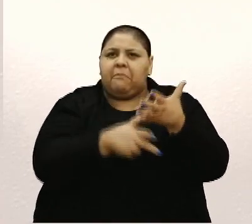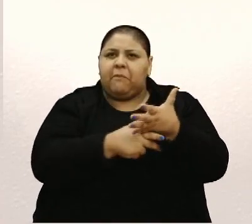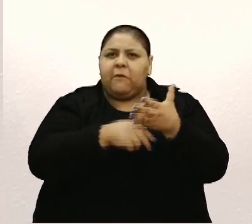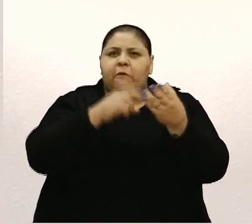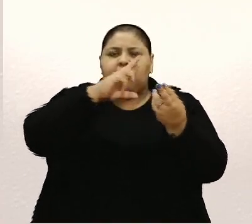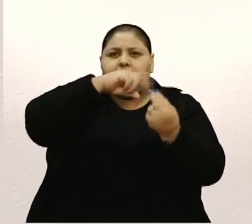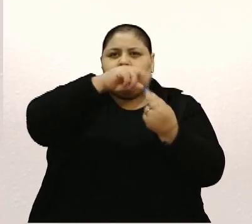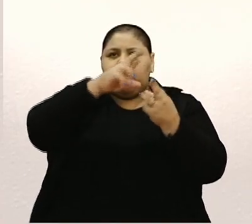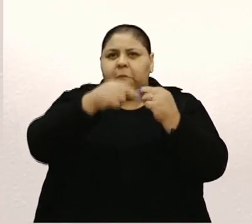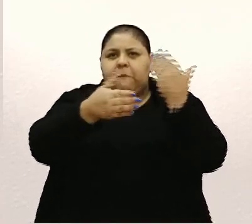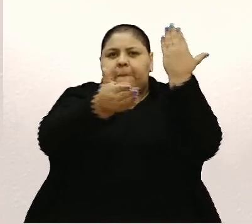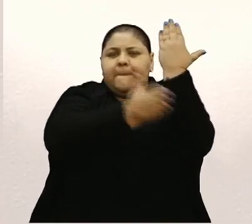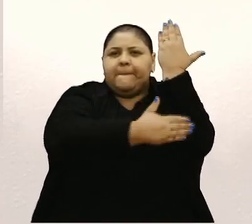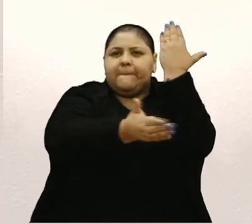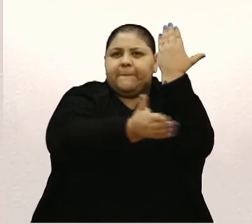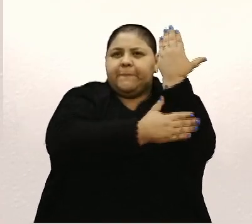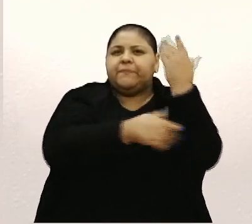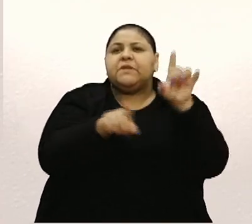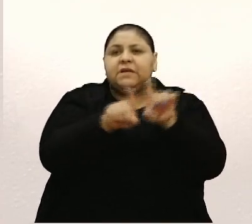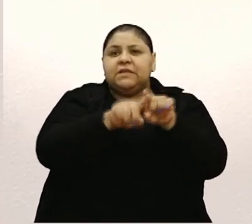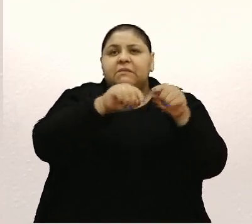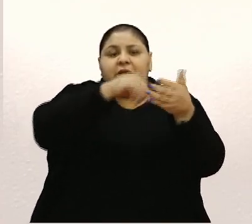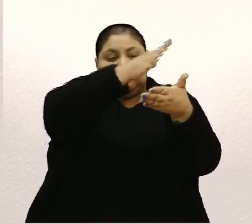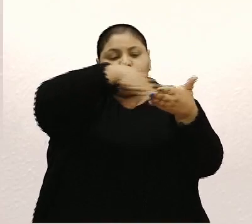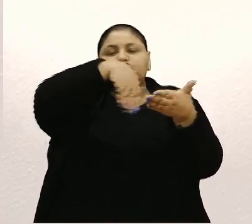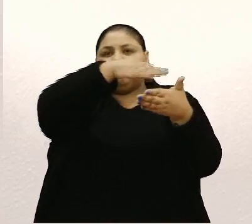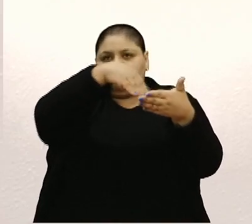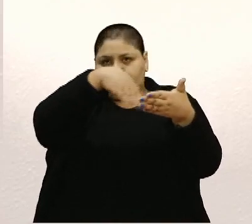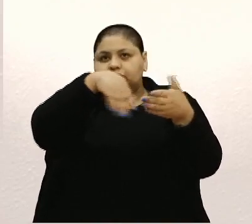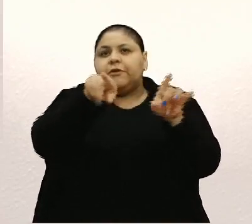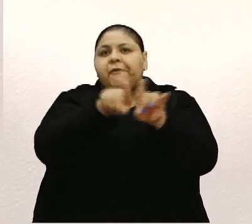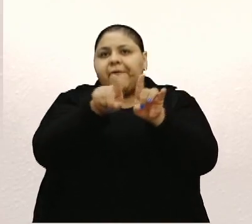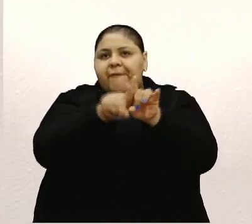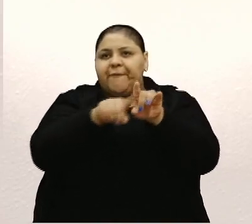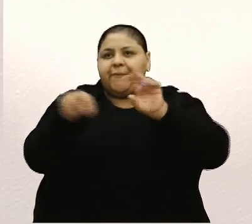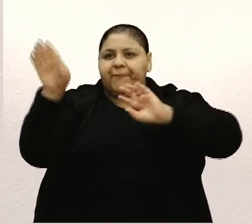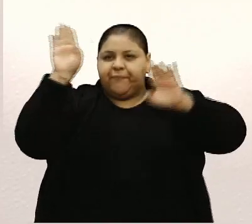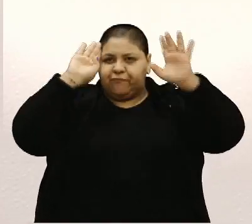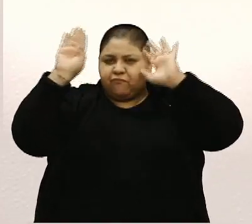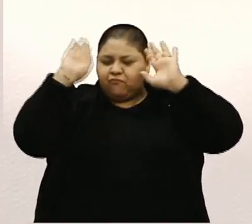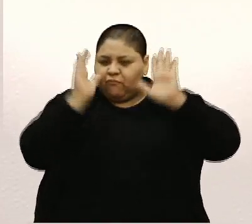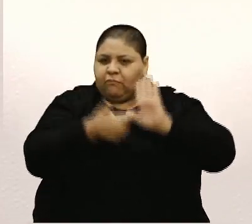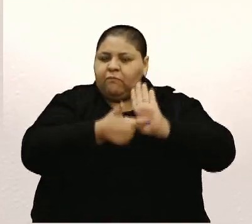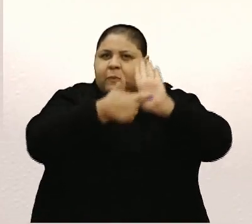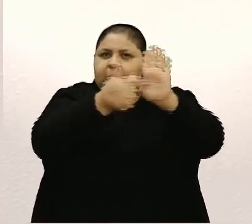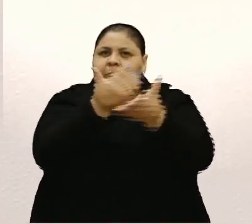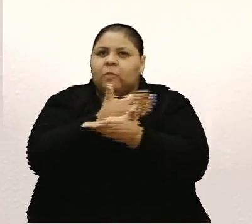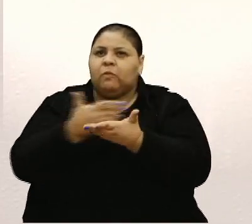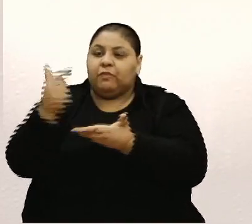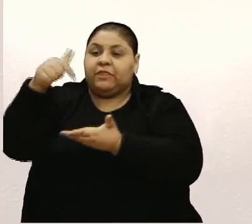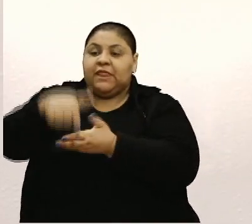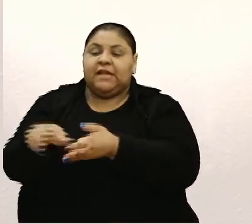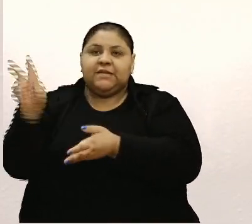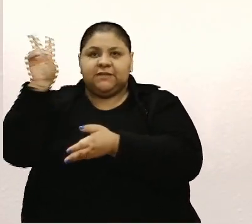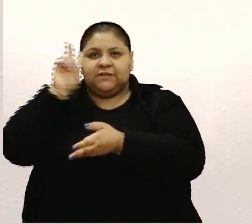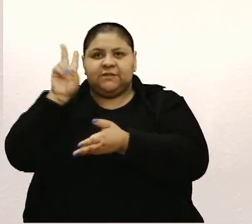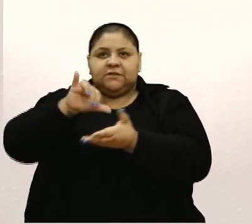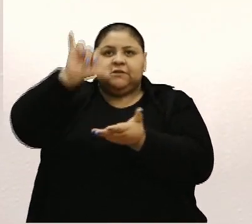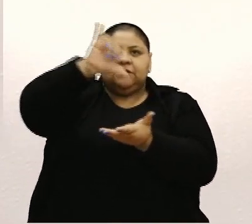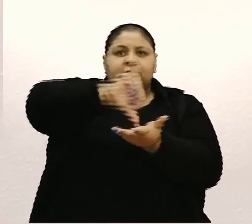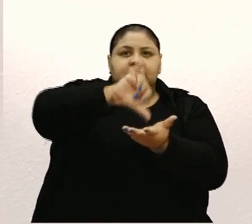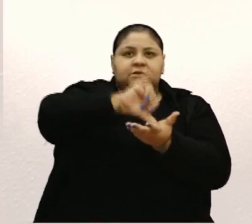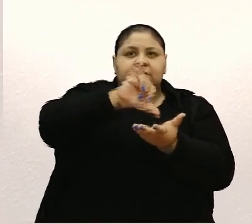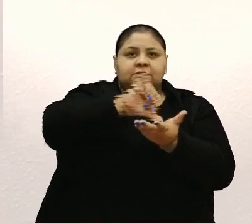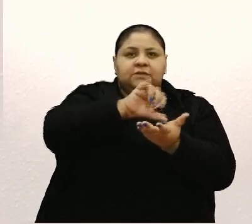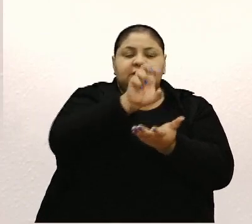madeiras, folhas secas, além de tinta. Parte dessa produção criativa estará em exposição a partir dessa segunda-feira no Centro de Eventos